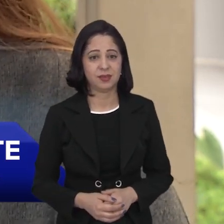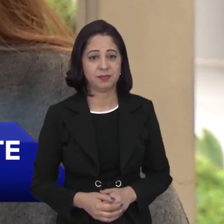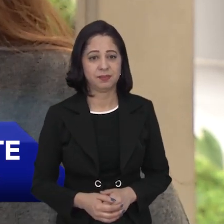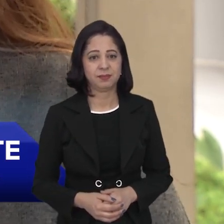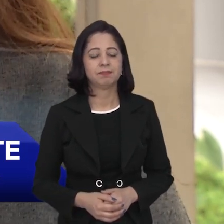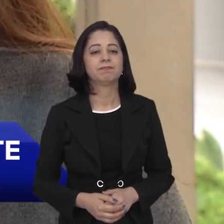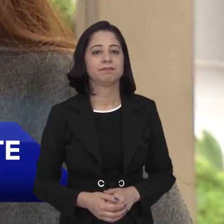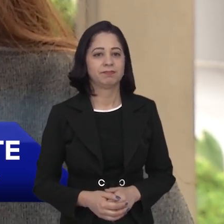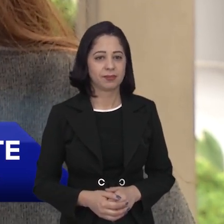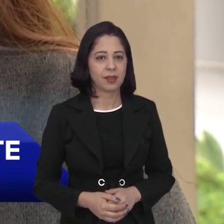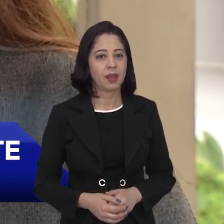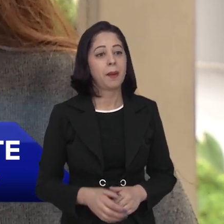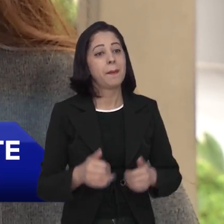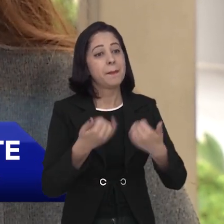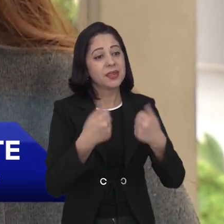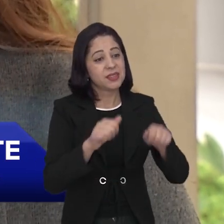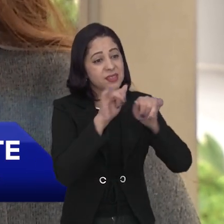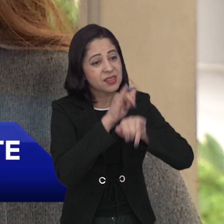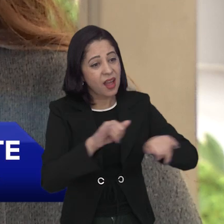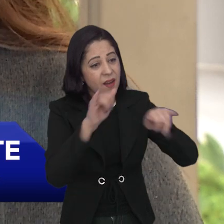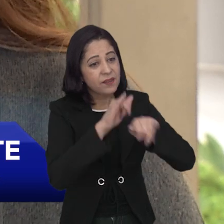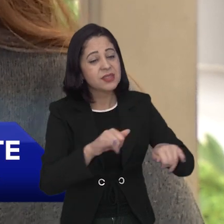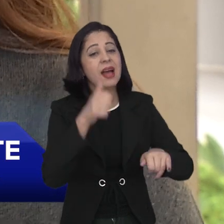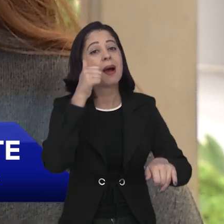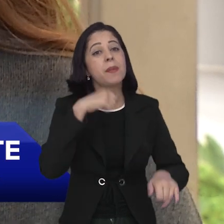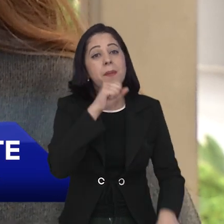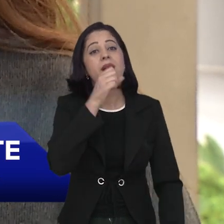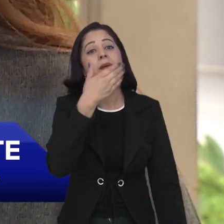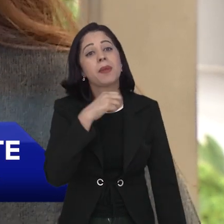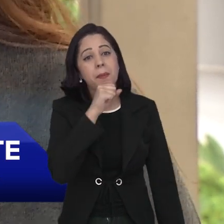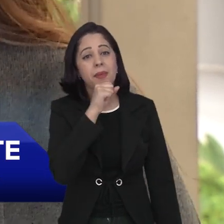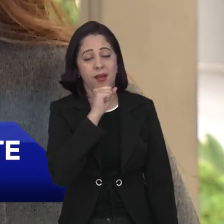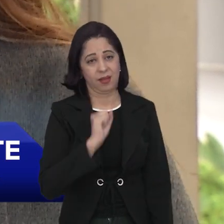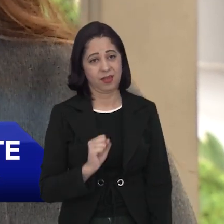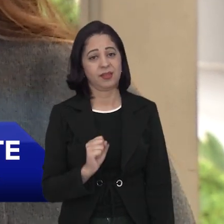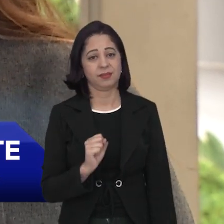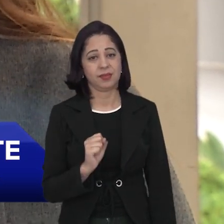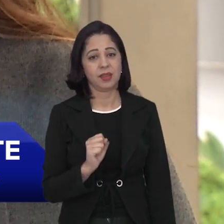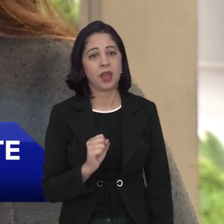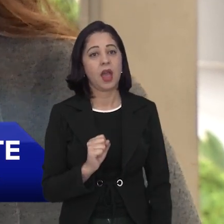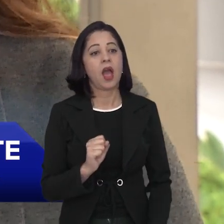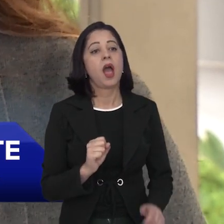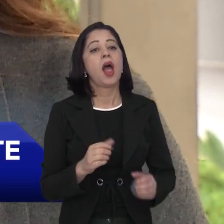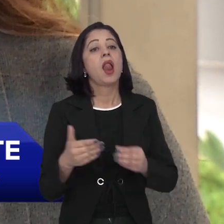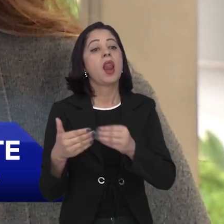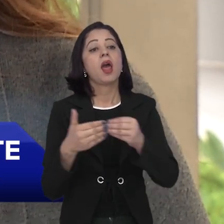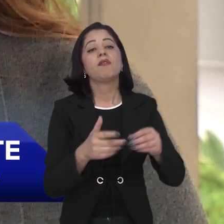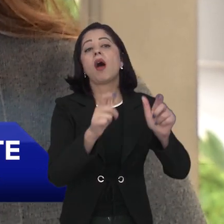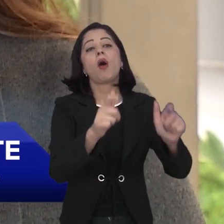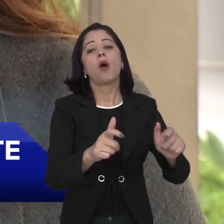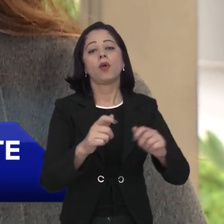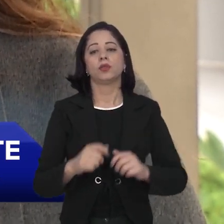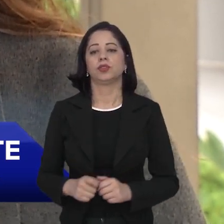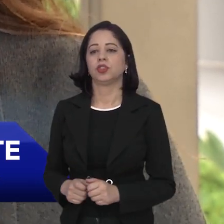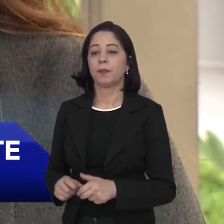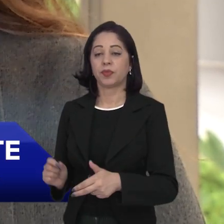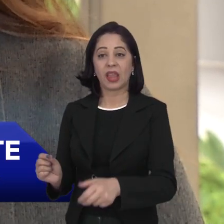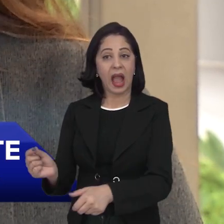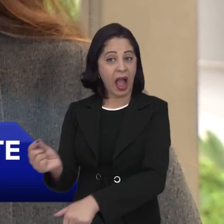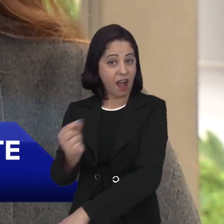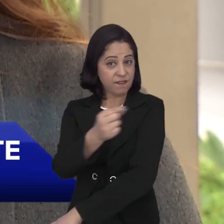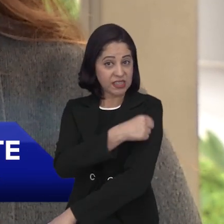prestar esse serviço, né? Alertar os pais a respeito disso, onde eles podem levar os filhos, procurar a vacina?